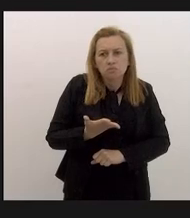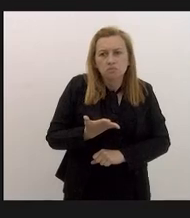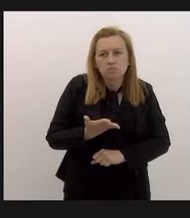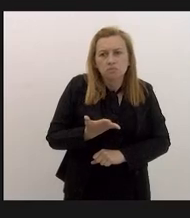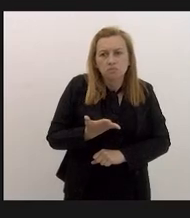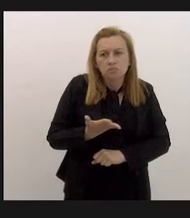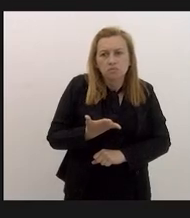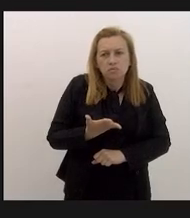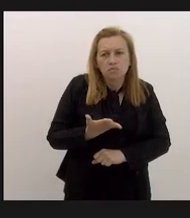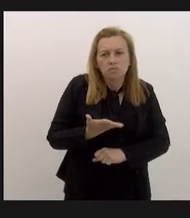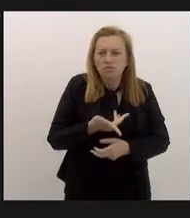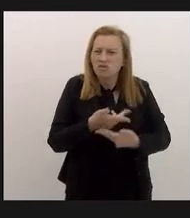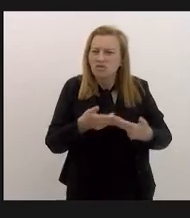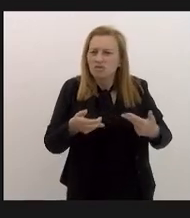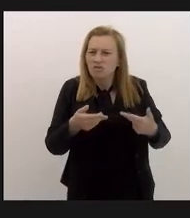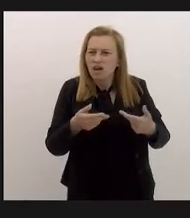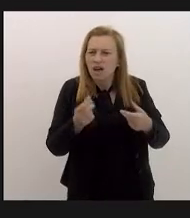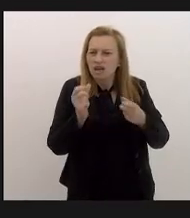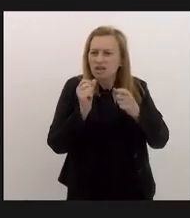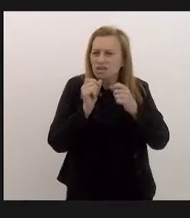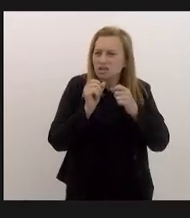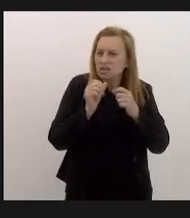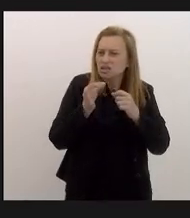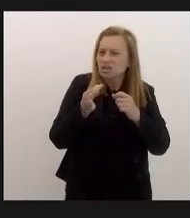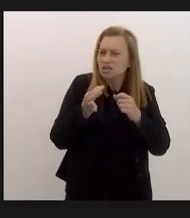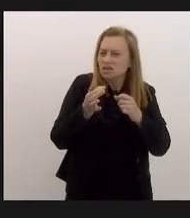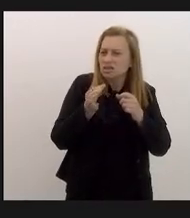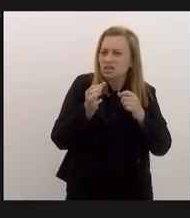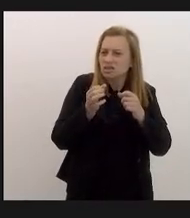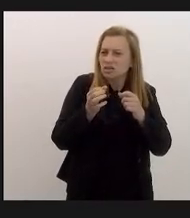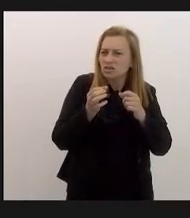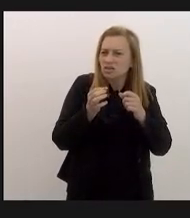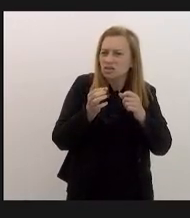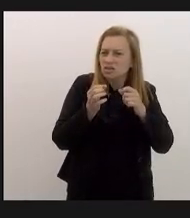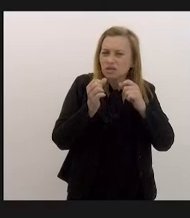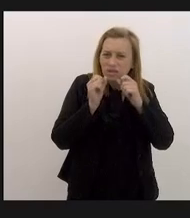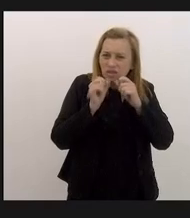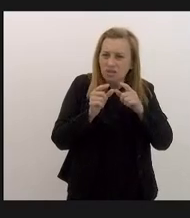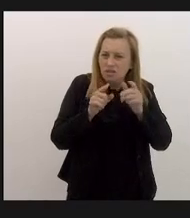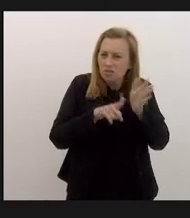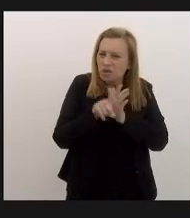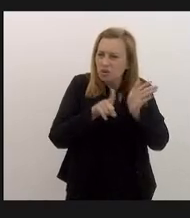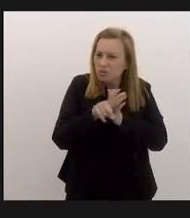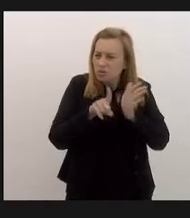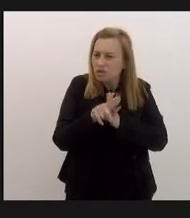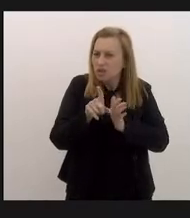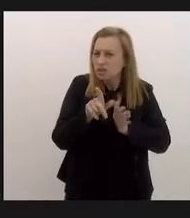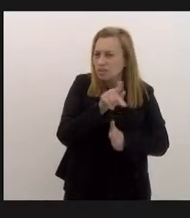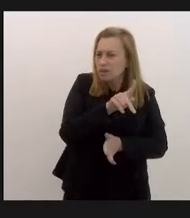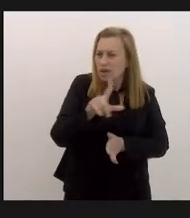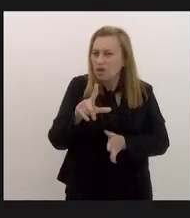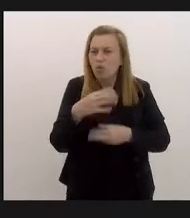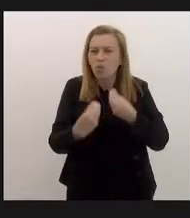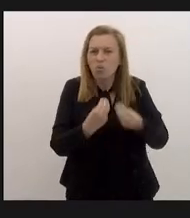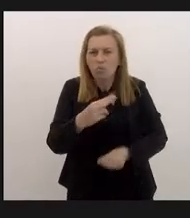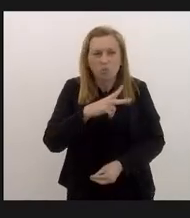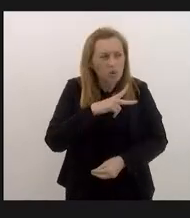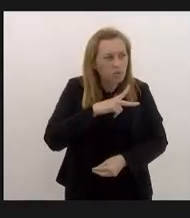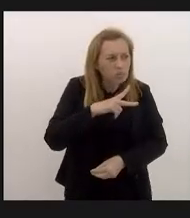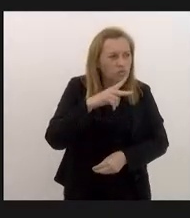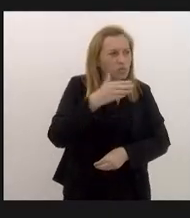Faz um monte de questionamentos a esse PL e informa que o próprio governo estadual